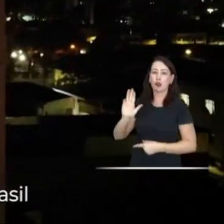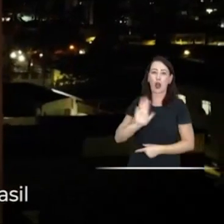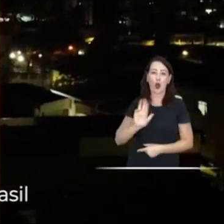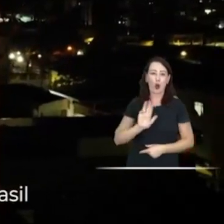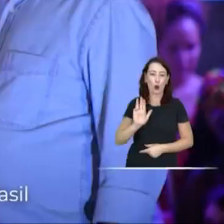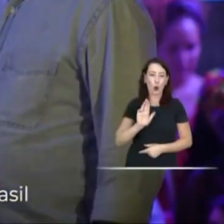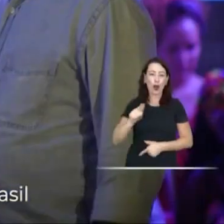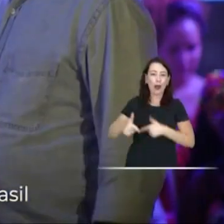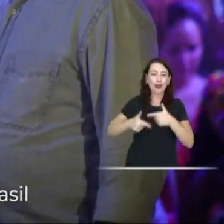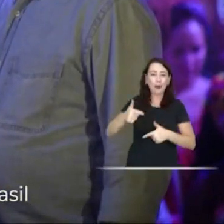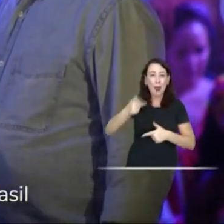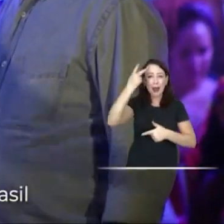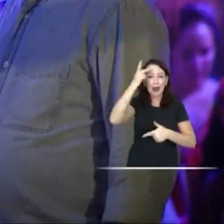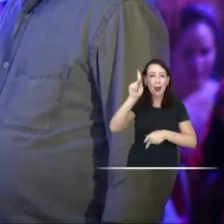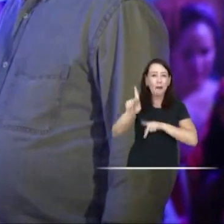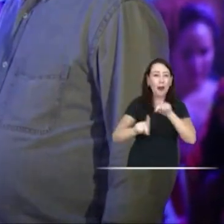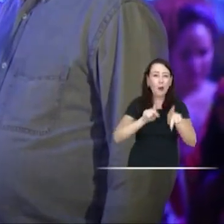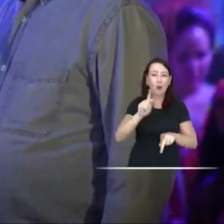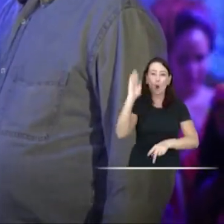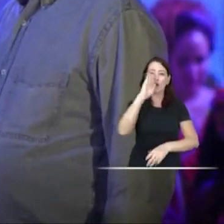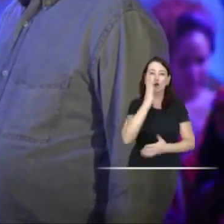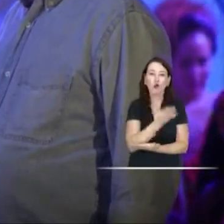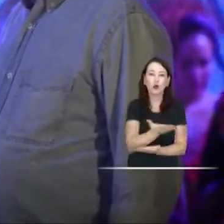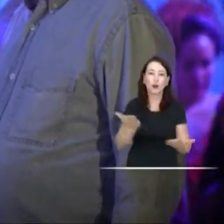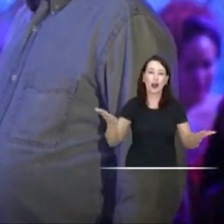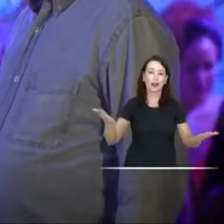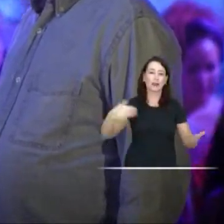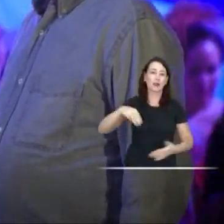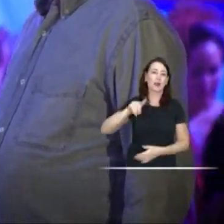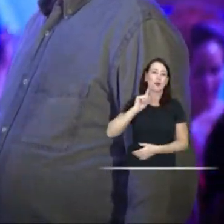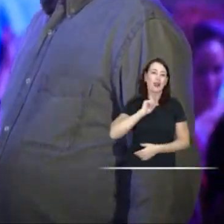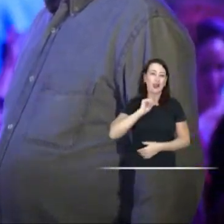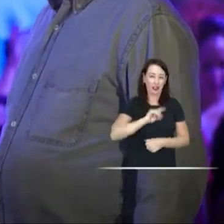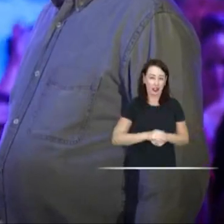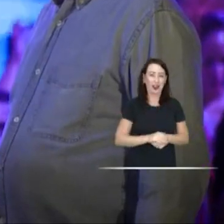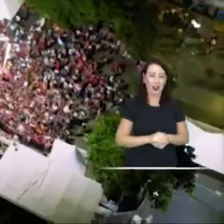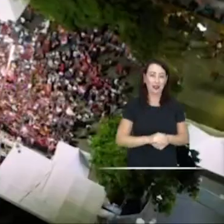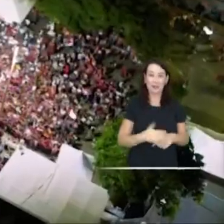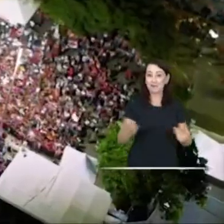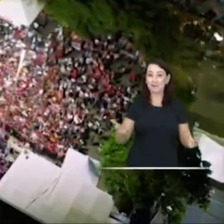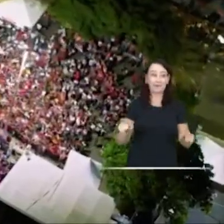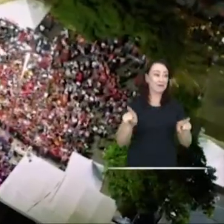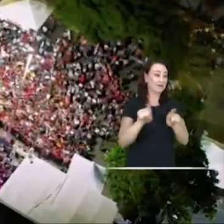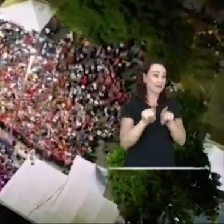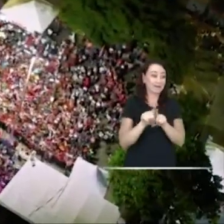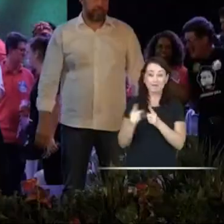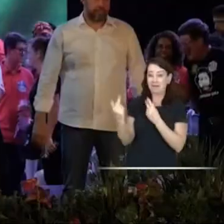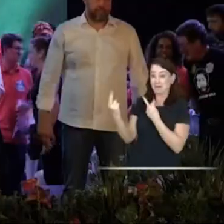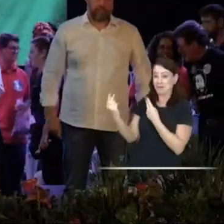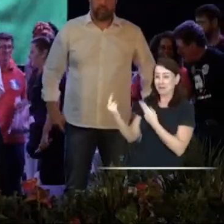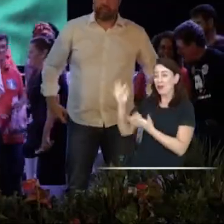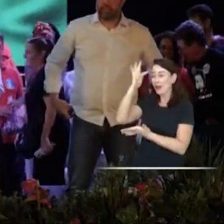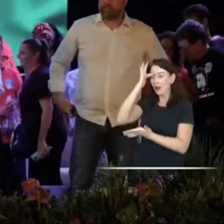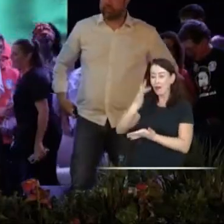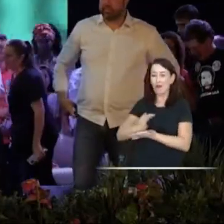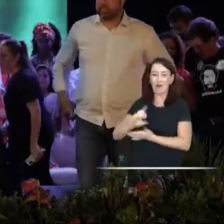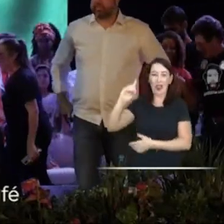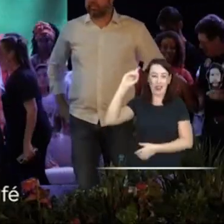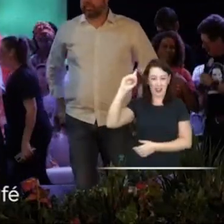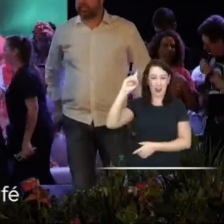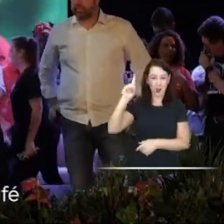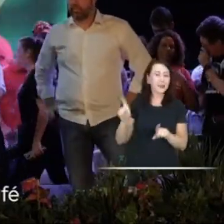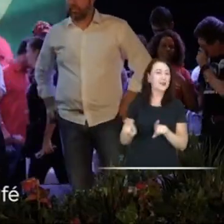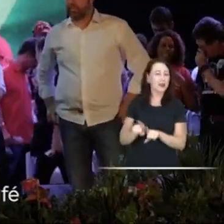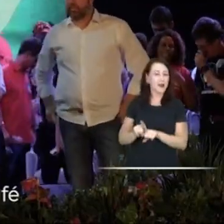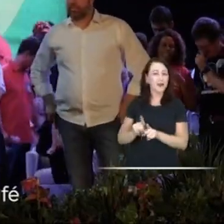ajudar o senhor a governar o Brasil, para essa gente maravilhosa dos nossos vales de Minas Gerais. Porque da mesma forma